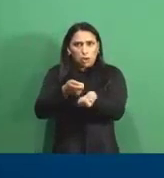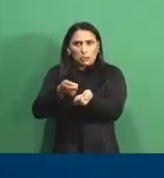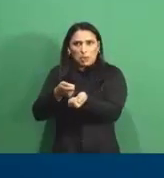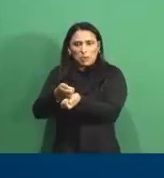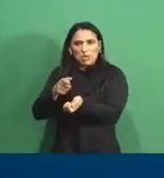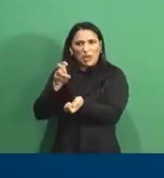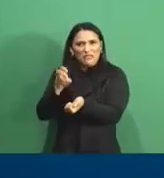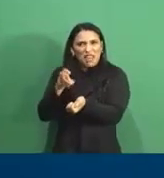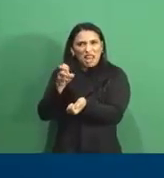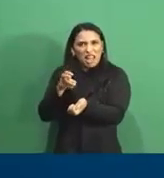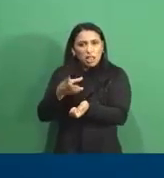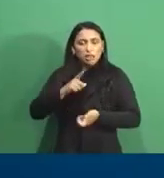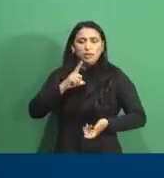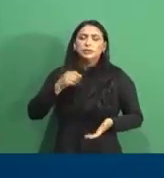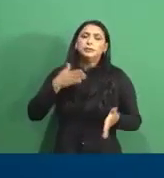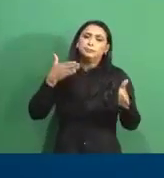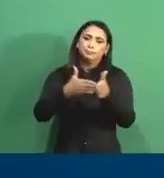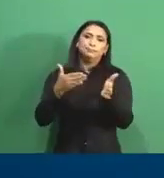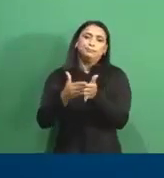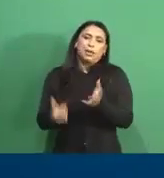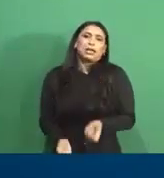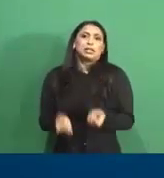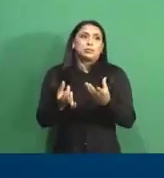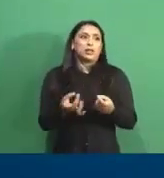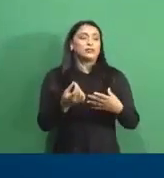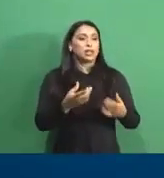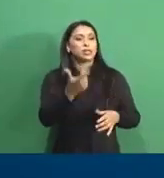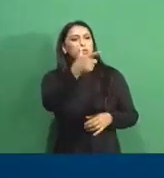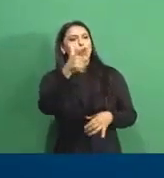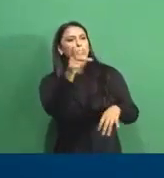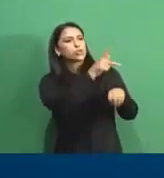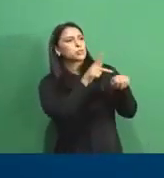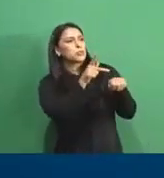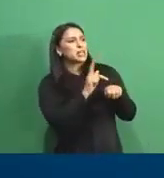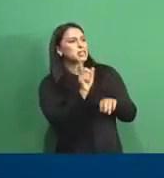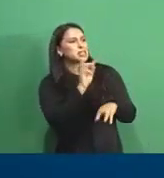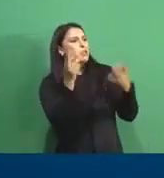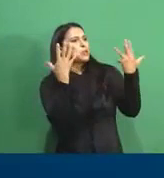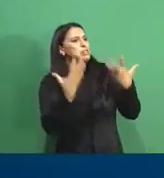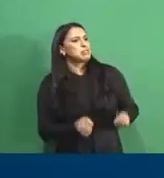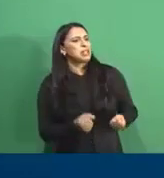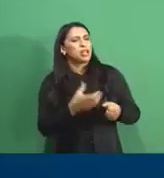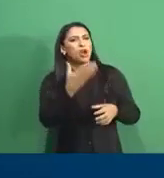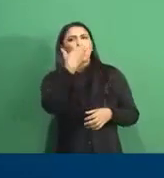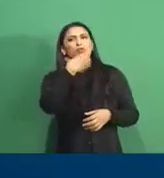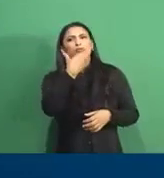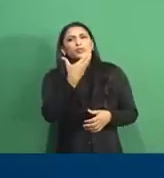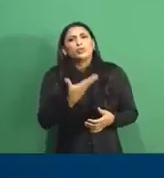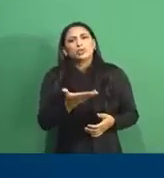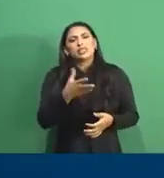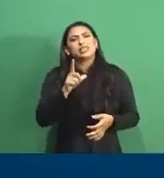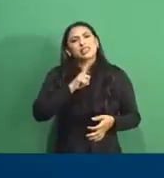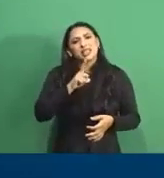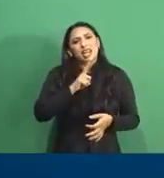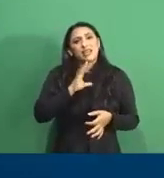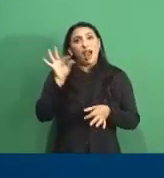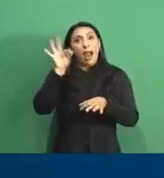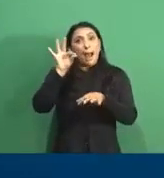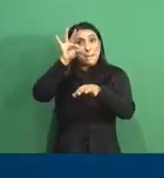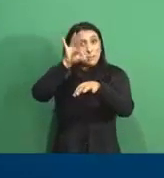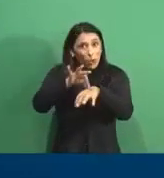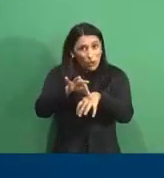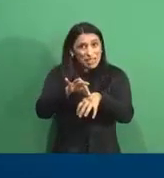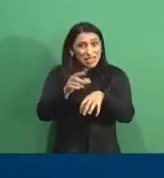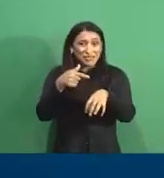existem barreiras comerciais, pois muitos países negam o recebimento de frutas que foram atacadas pela mosca